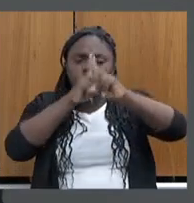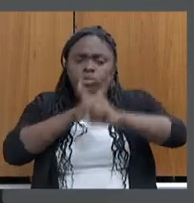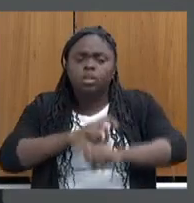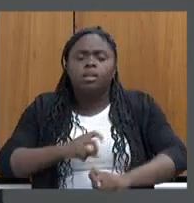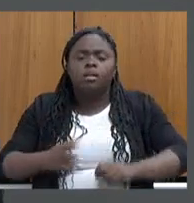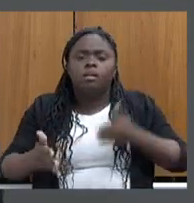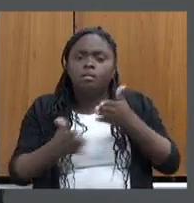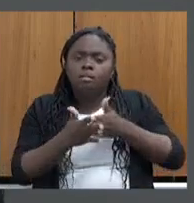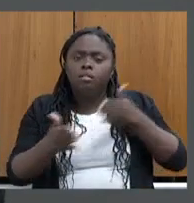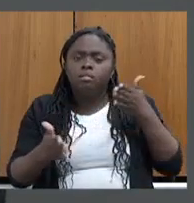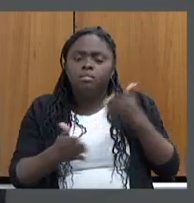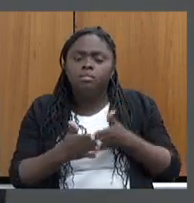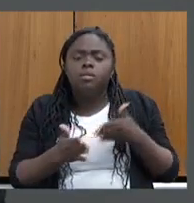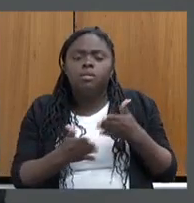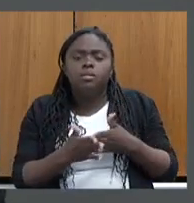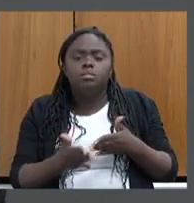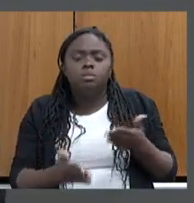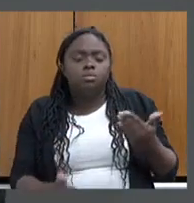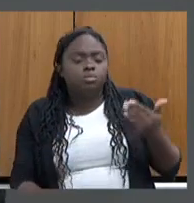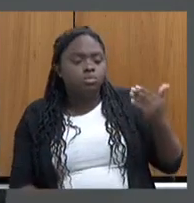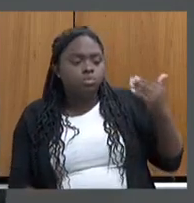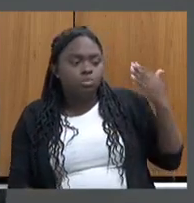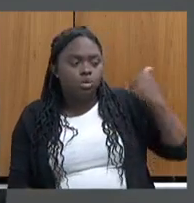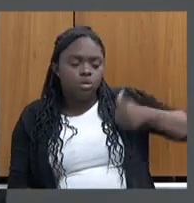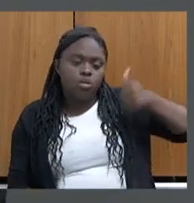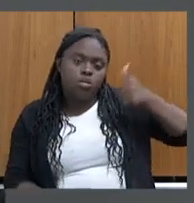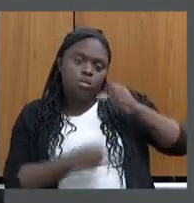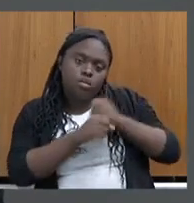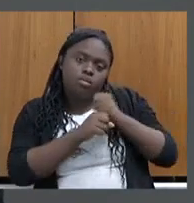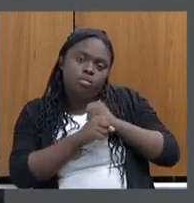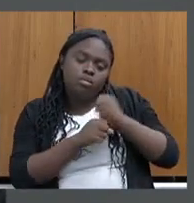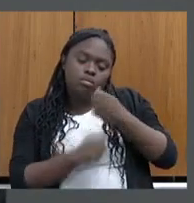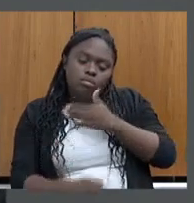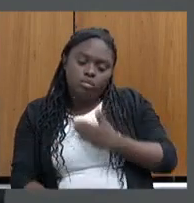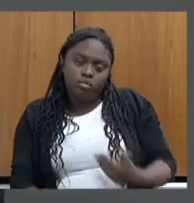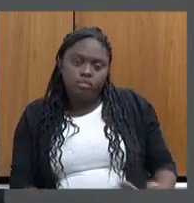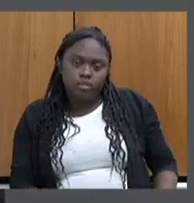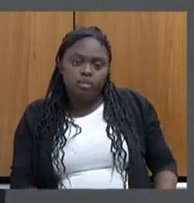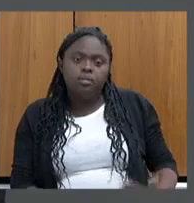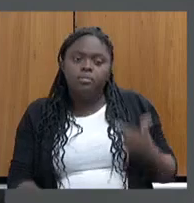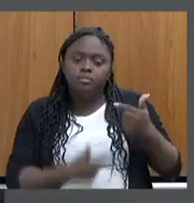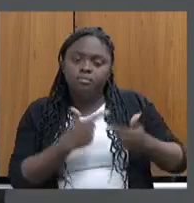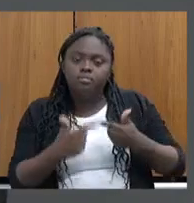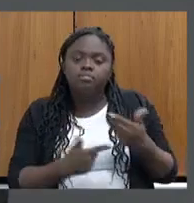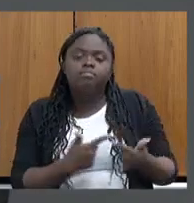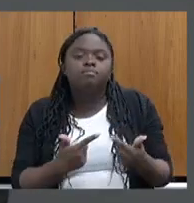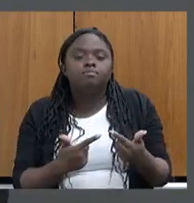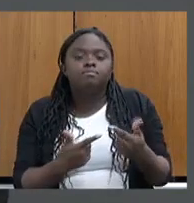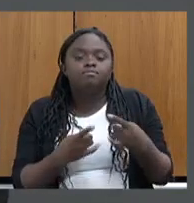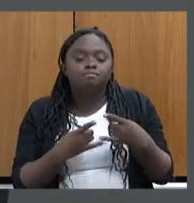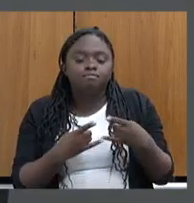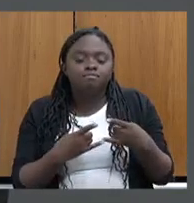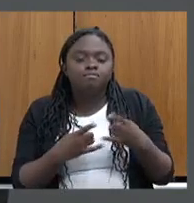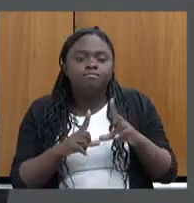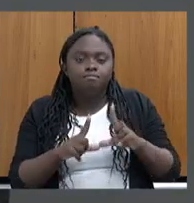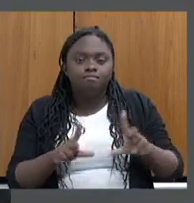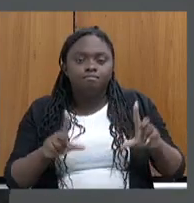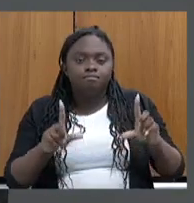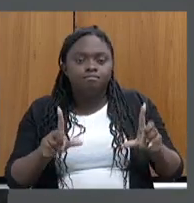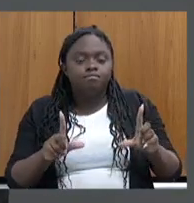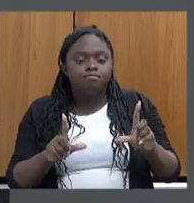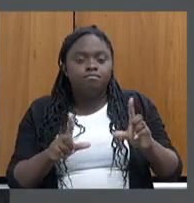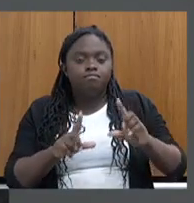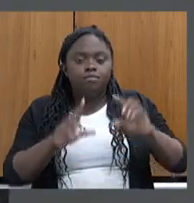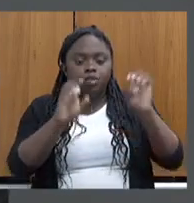quando, do primeiro ano de governo, de infraestrutura, de certidão, de